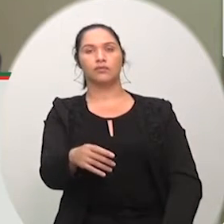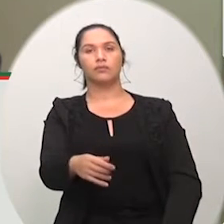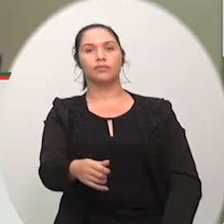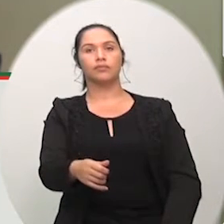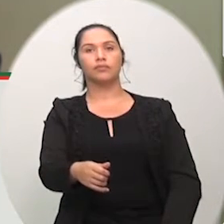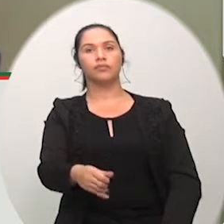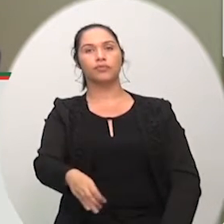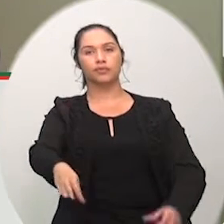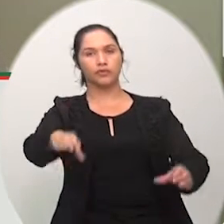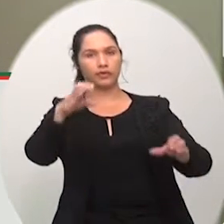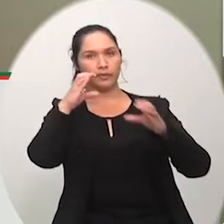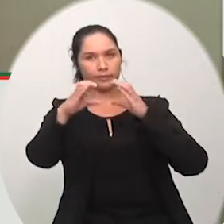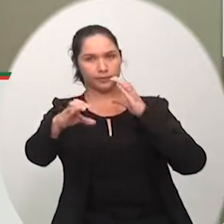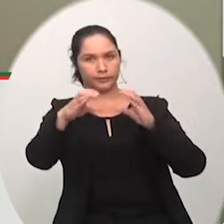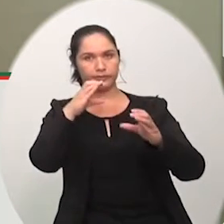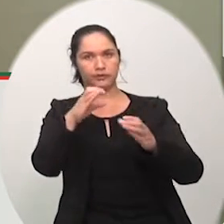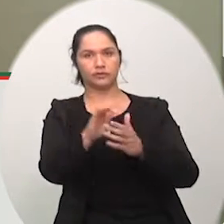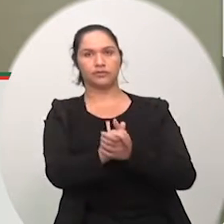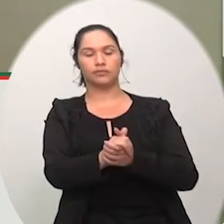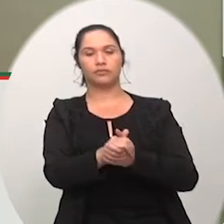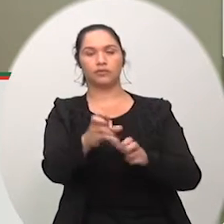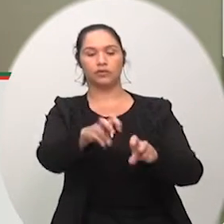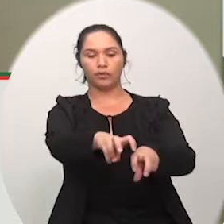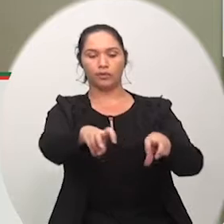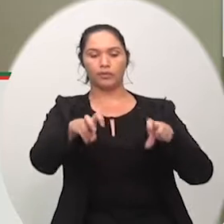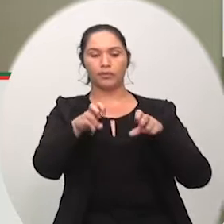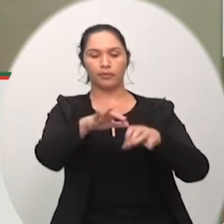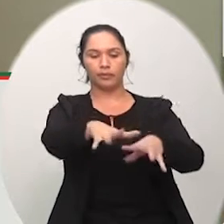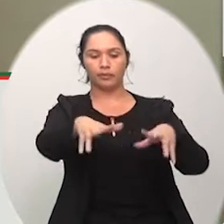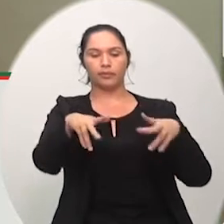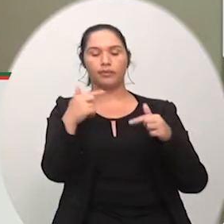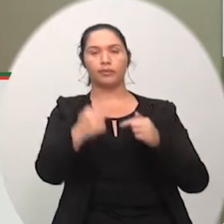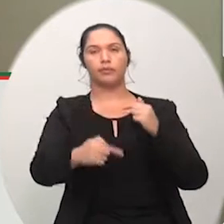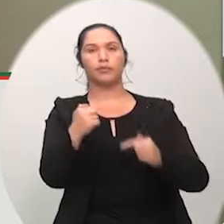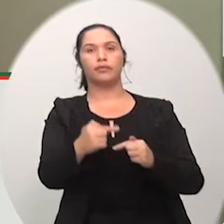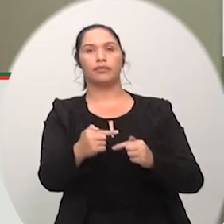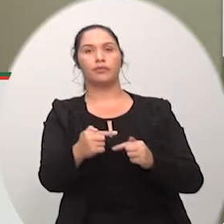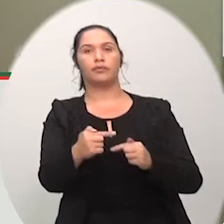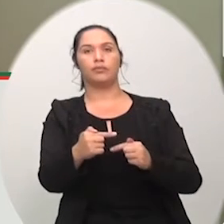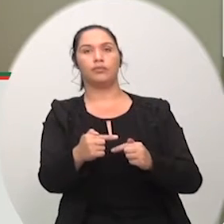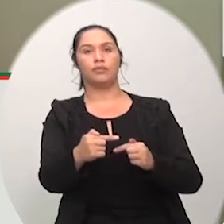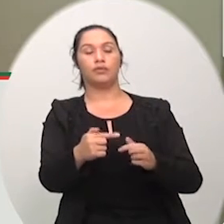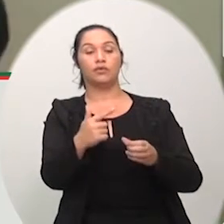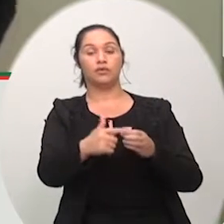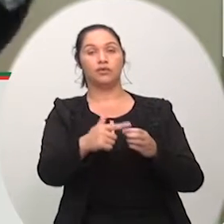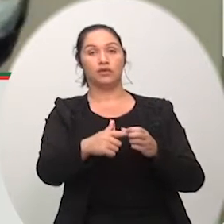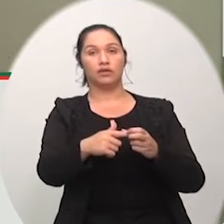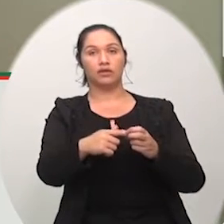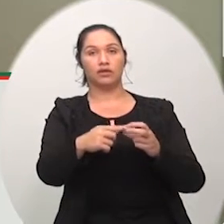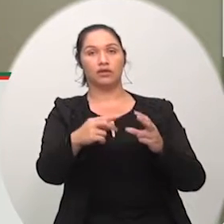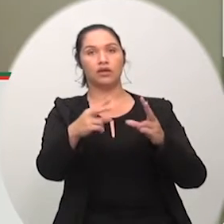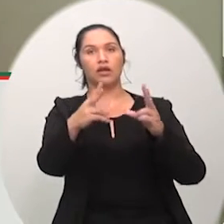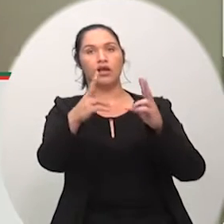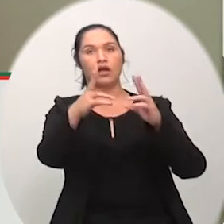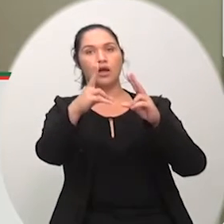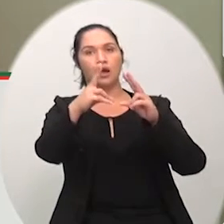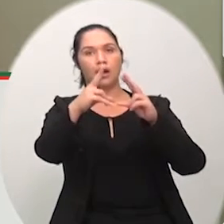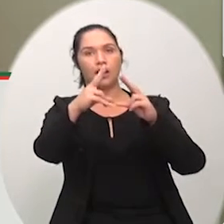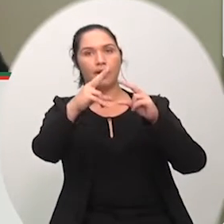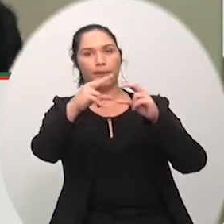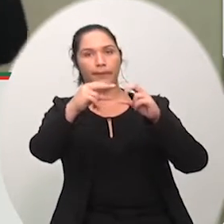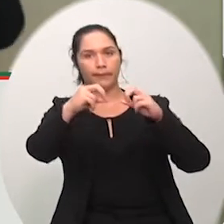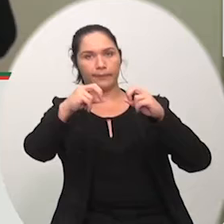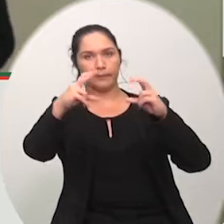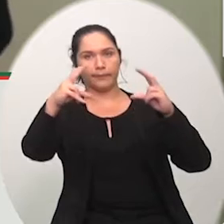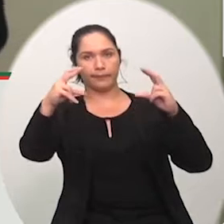Brasília na Câmara dos Deputados ontem e foi cancelada e parece que passou para a semana que vem nós temos que nos